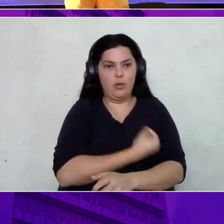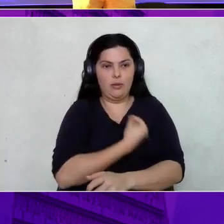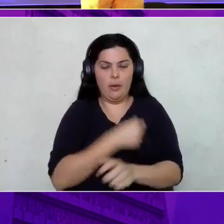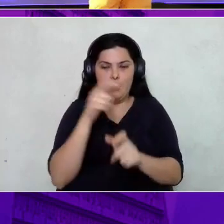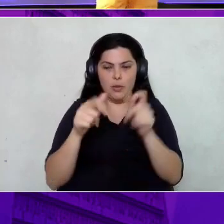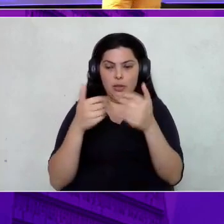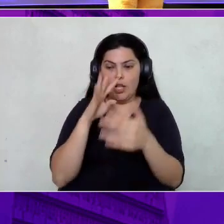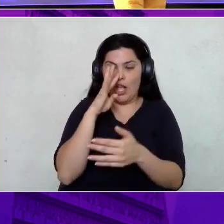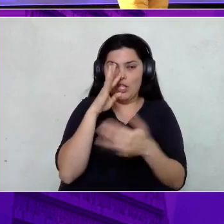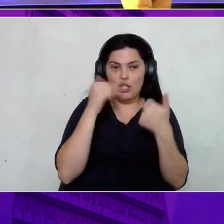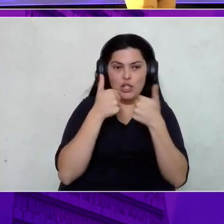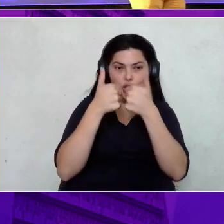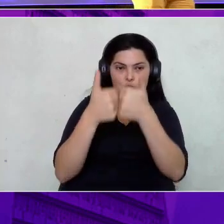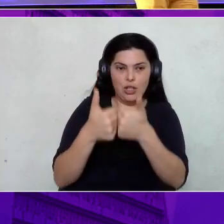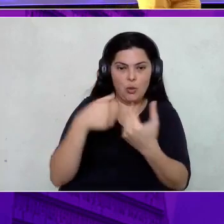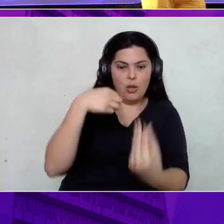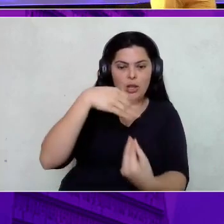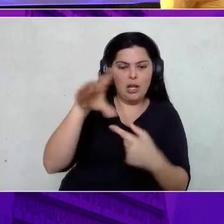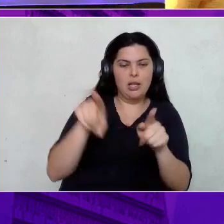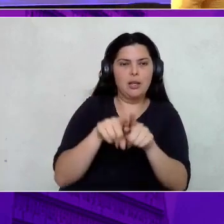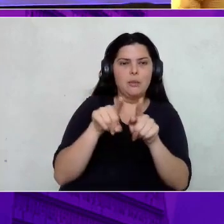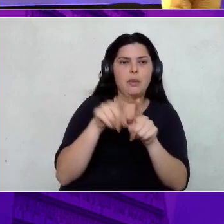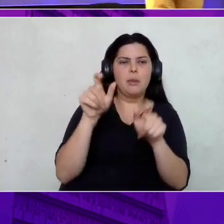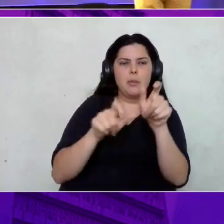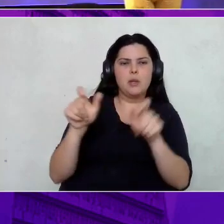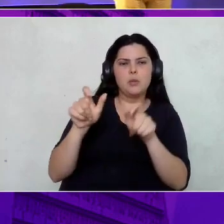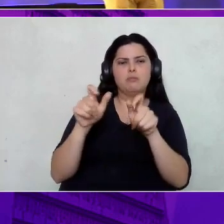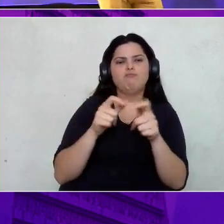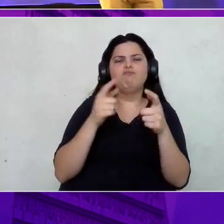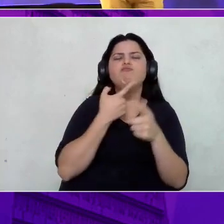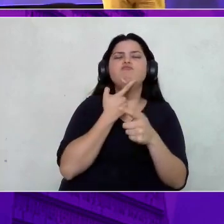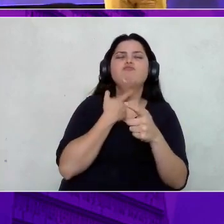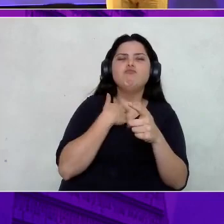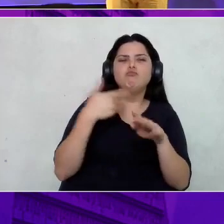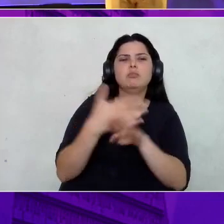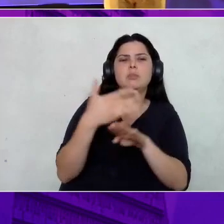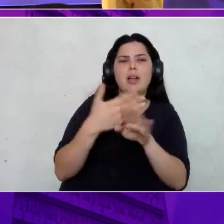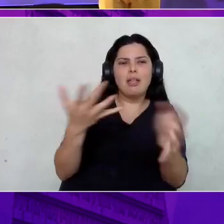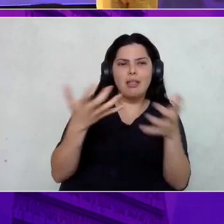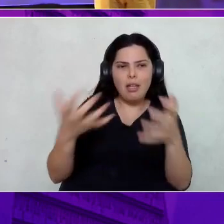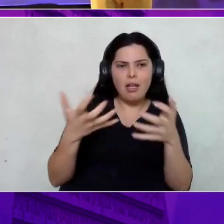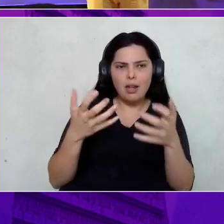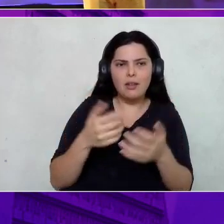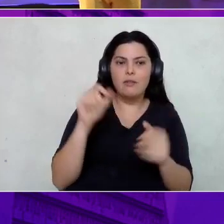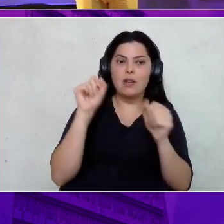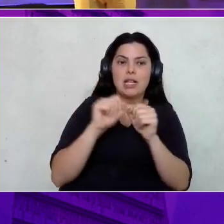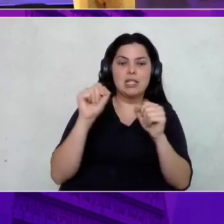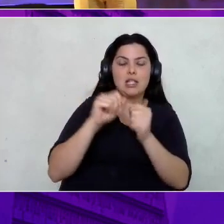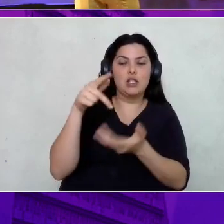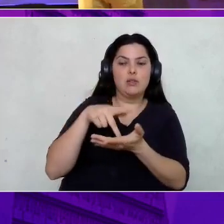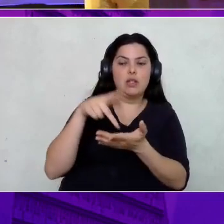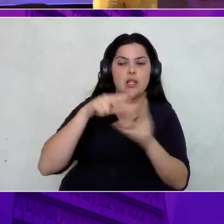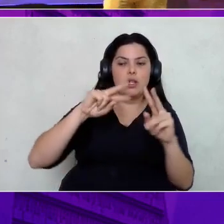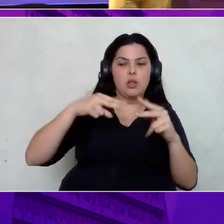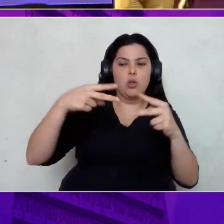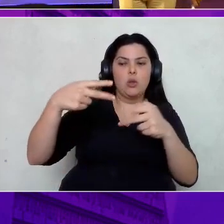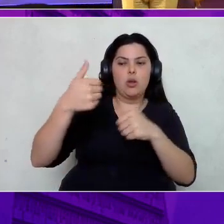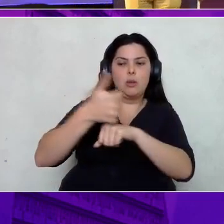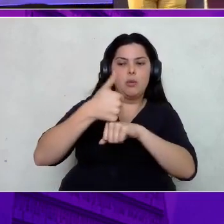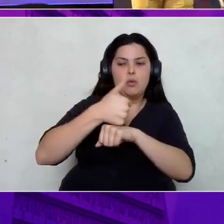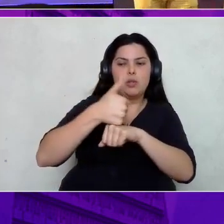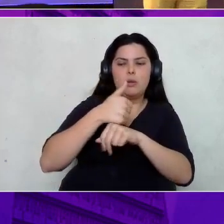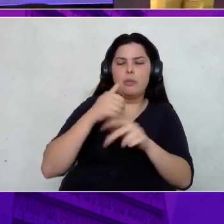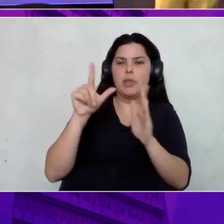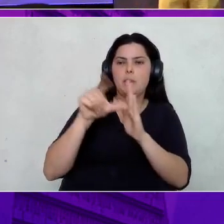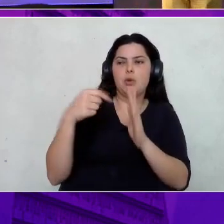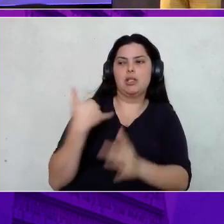trilha, para as pessoas que realmente estão engajadas, querem e vão fazer essa transição de carreira, mesmo após os 40 anos,